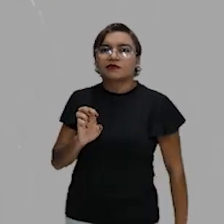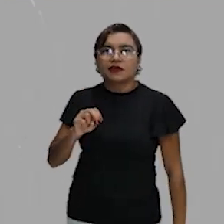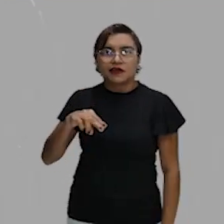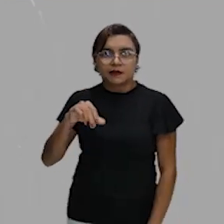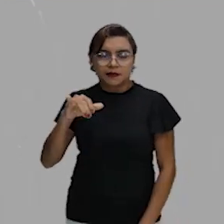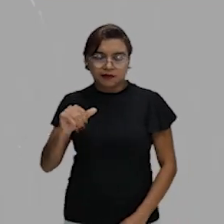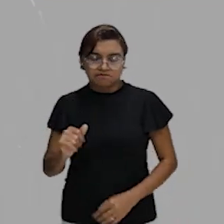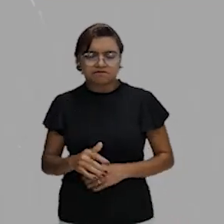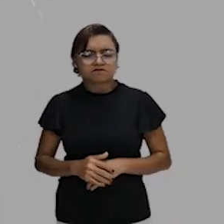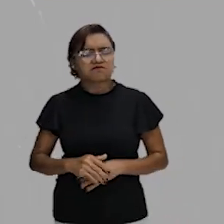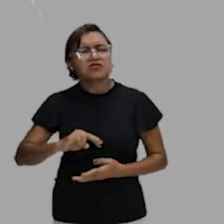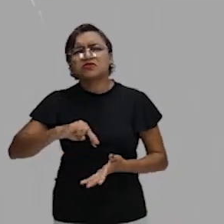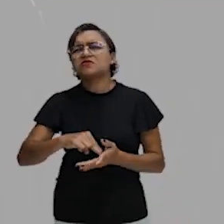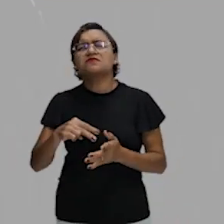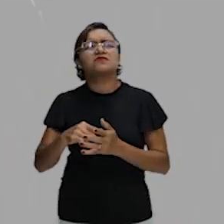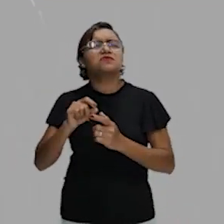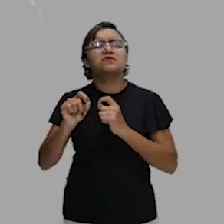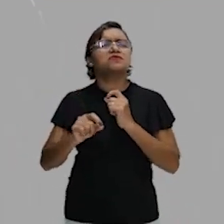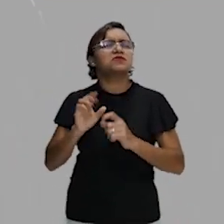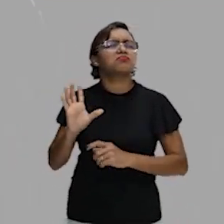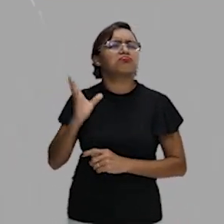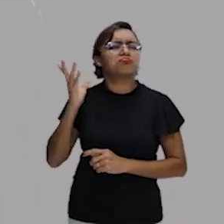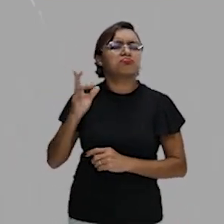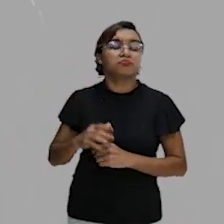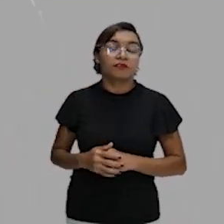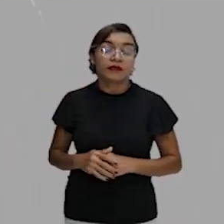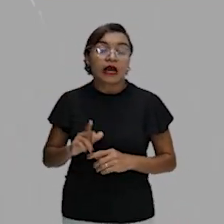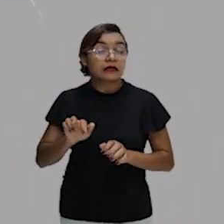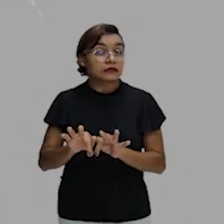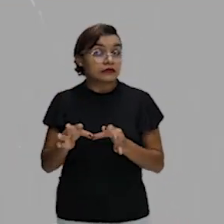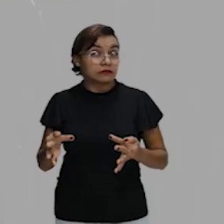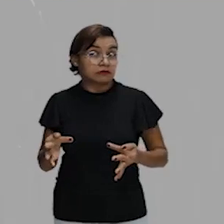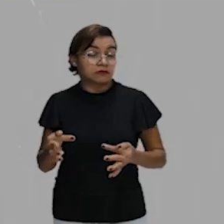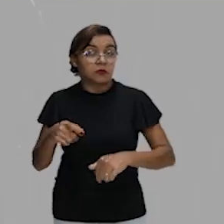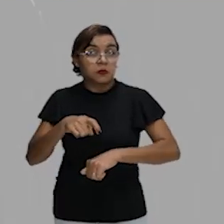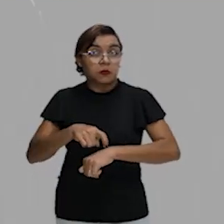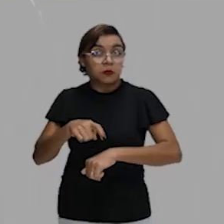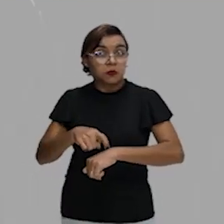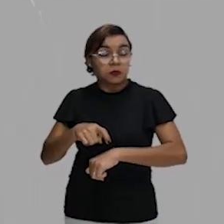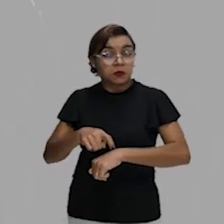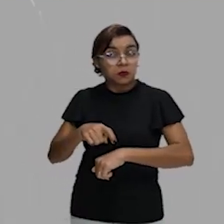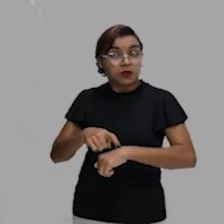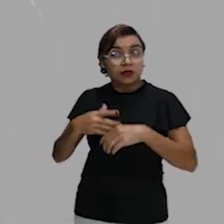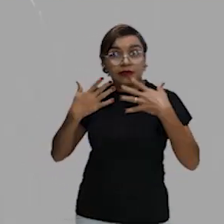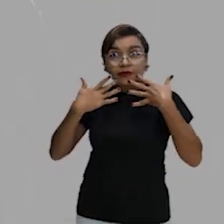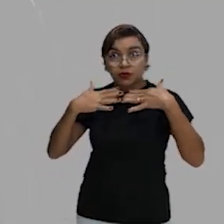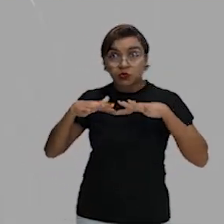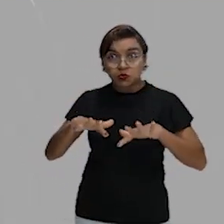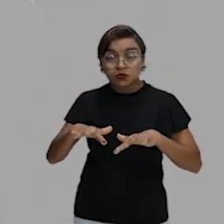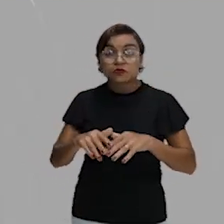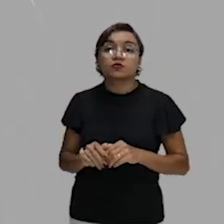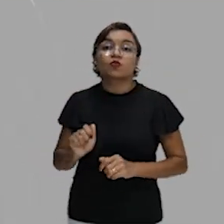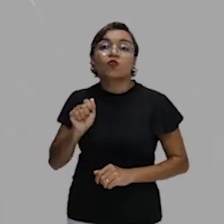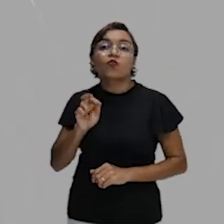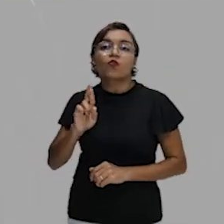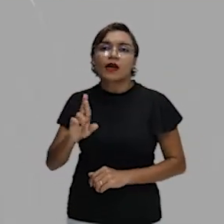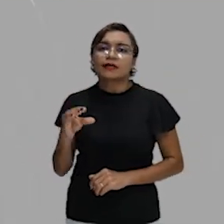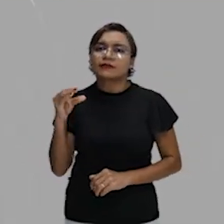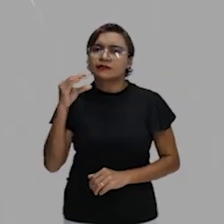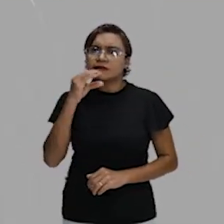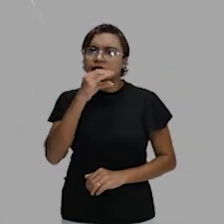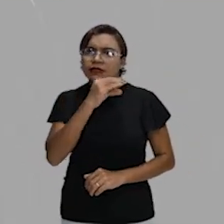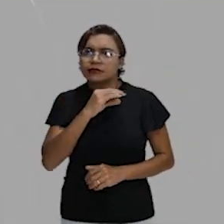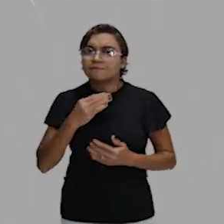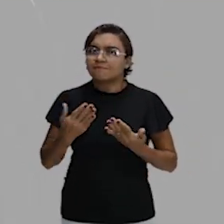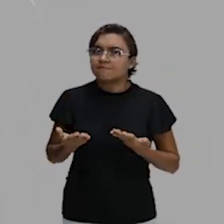Marcos, o que é isso? O que acontece? É muito simples, galera. Em condições naturais, sendo bem claro, o ar quente é um